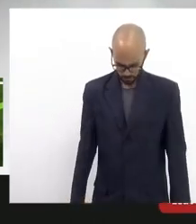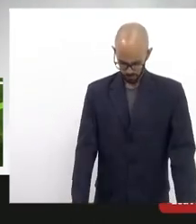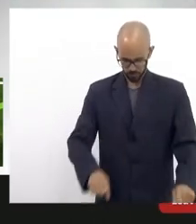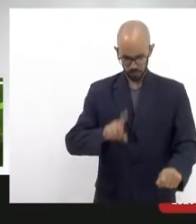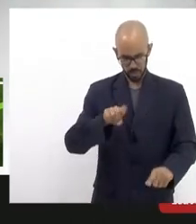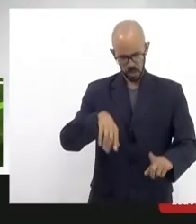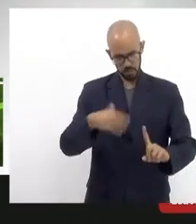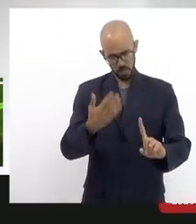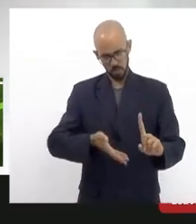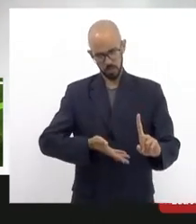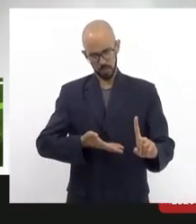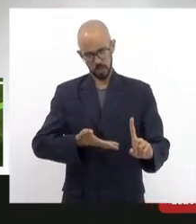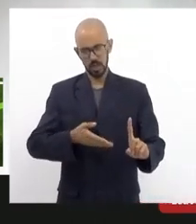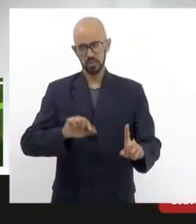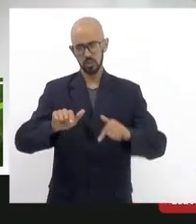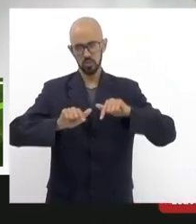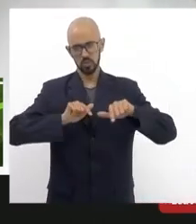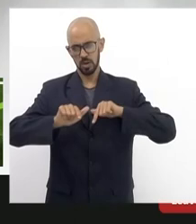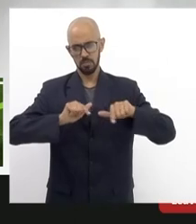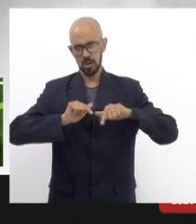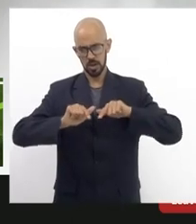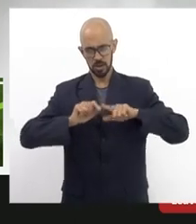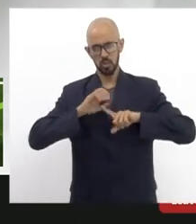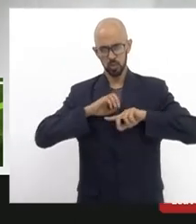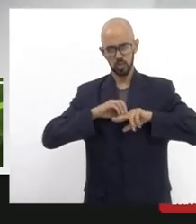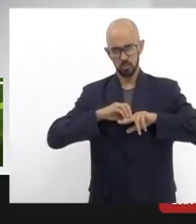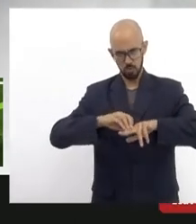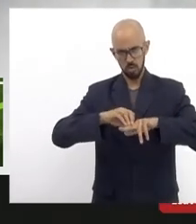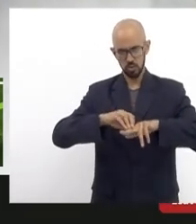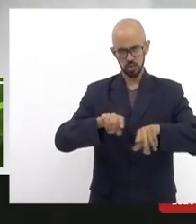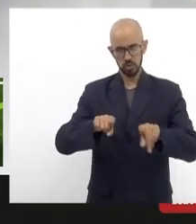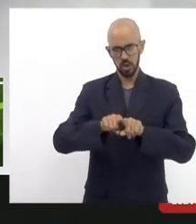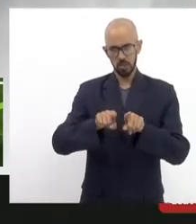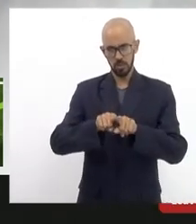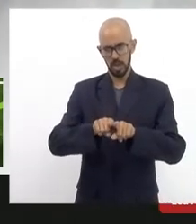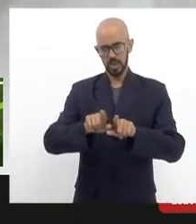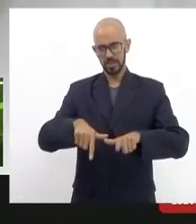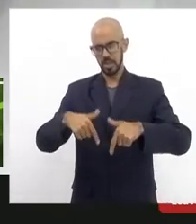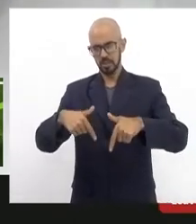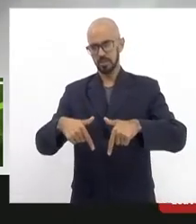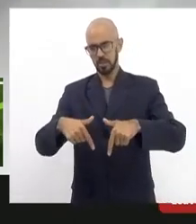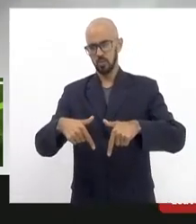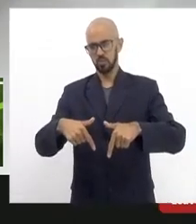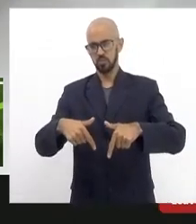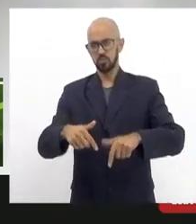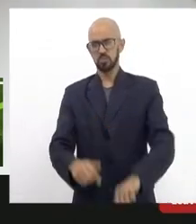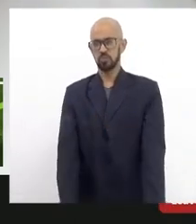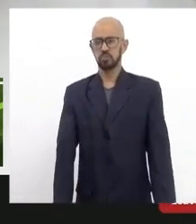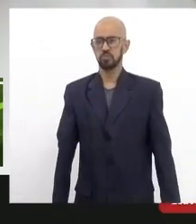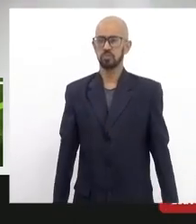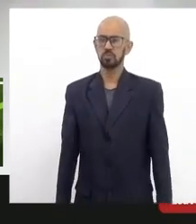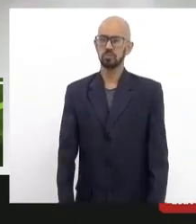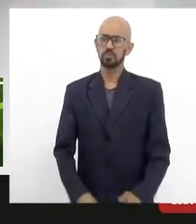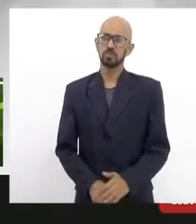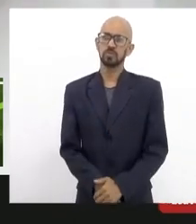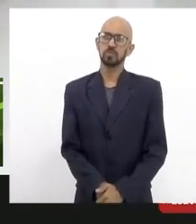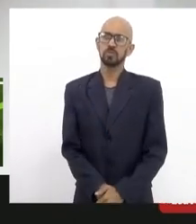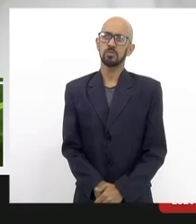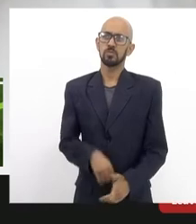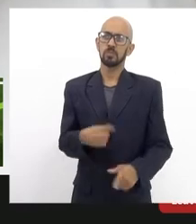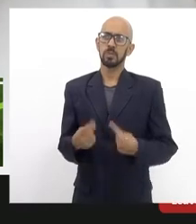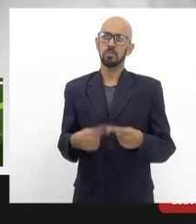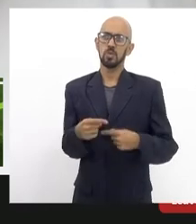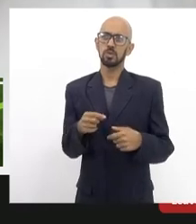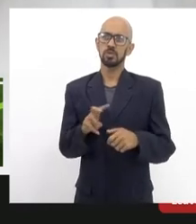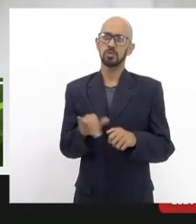servidores do bonde esse ato na na estação depois nós vamos